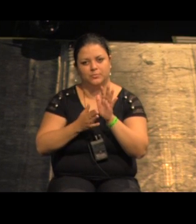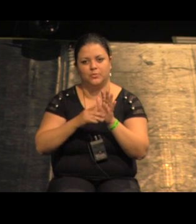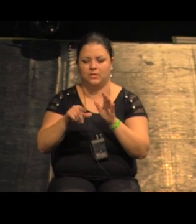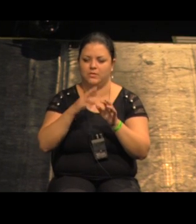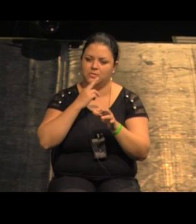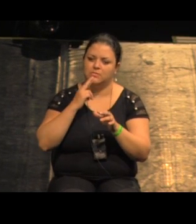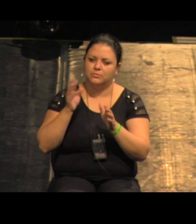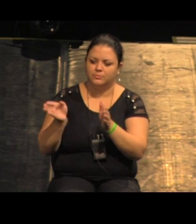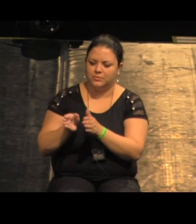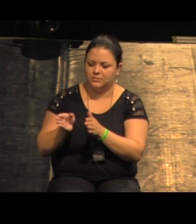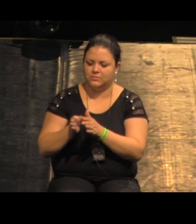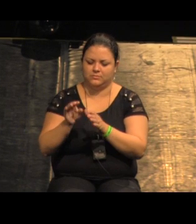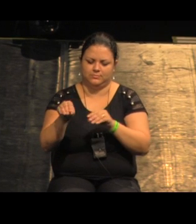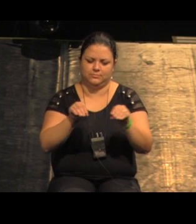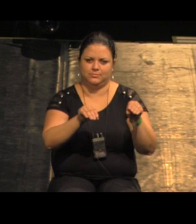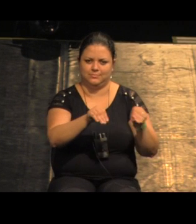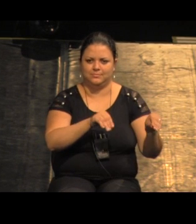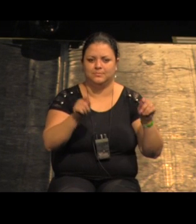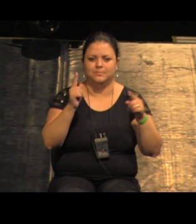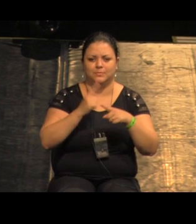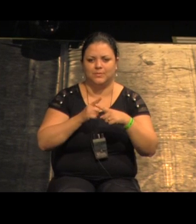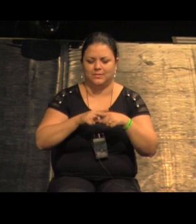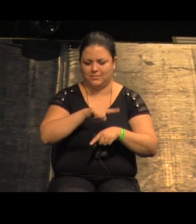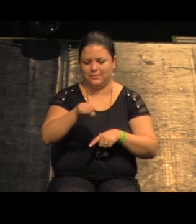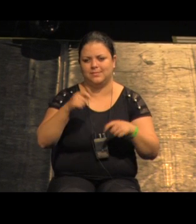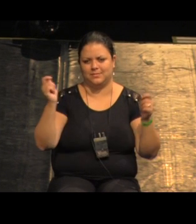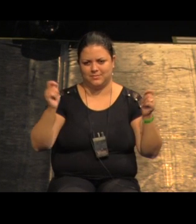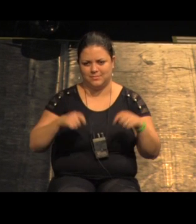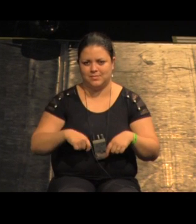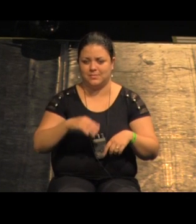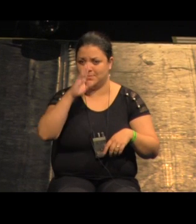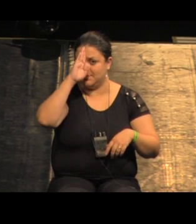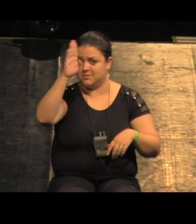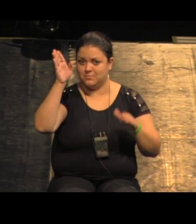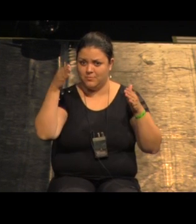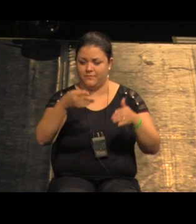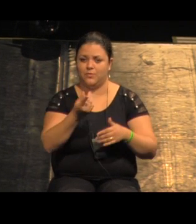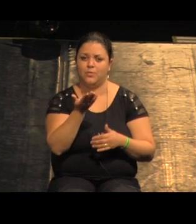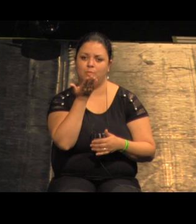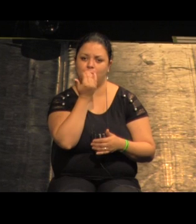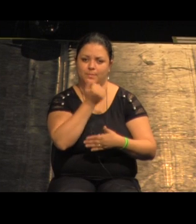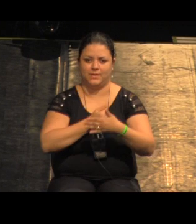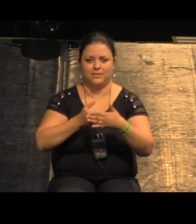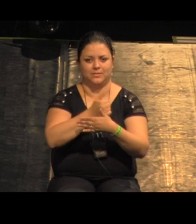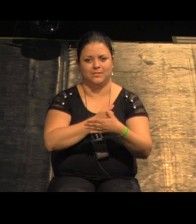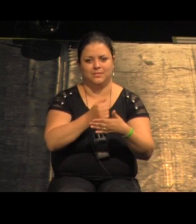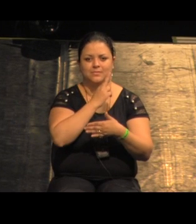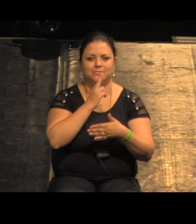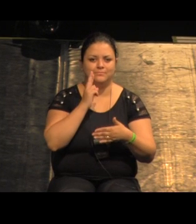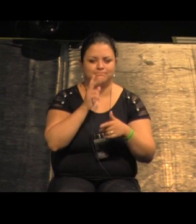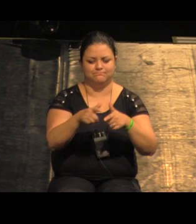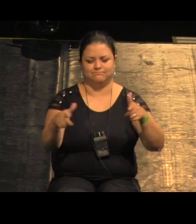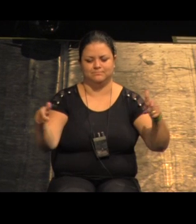porque a gente achou que o potencial gastronômico era um potencial que podia ser um aliado na hora de